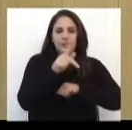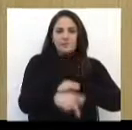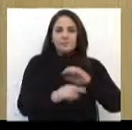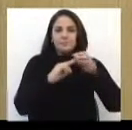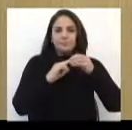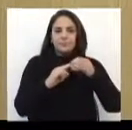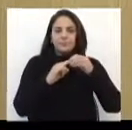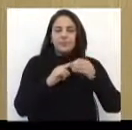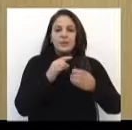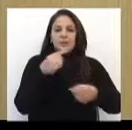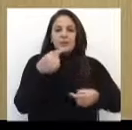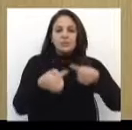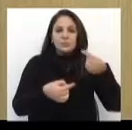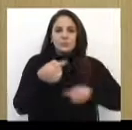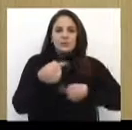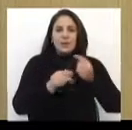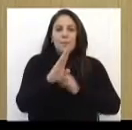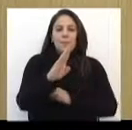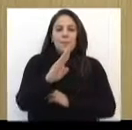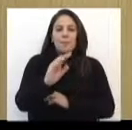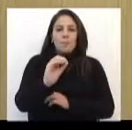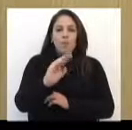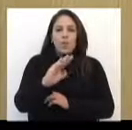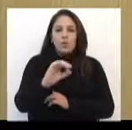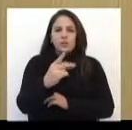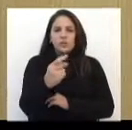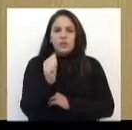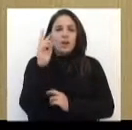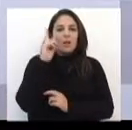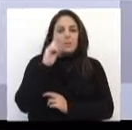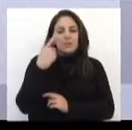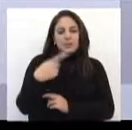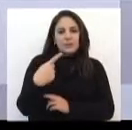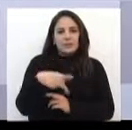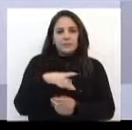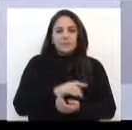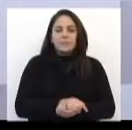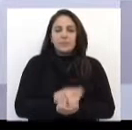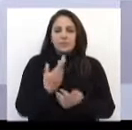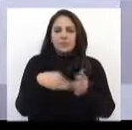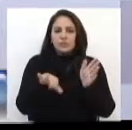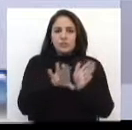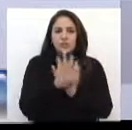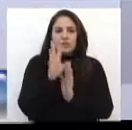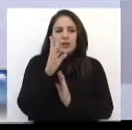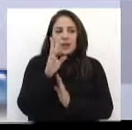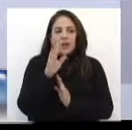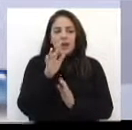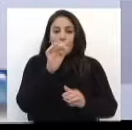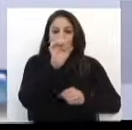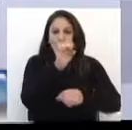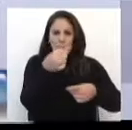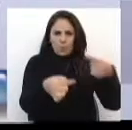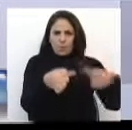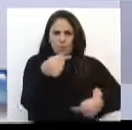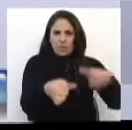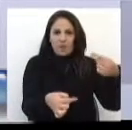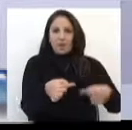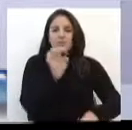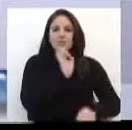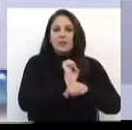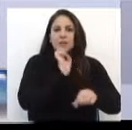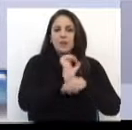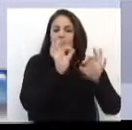Campeonato Estadual de Bocha são lembrados no Legislativo. Tu chegar a conquistar um Campeonato Estadual na modalidade de